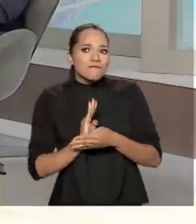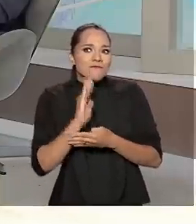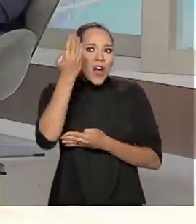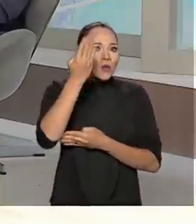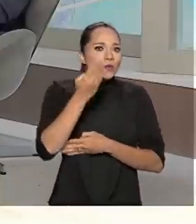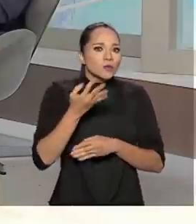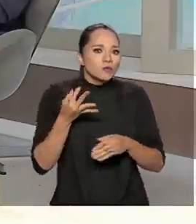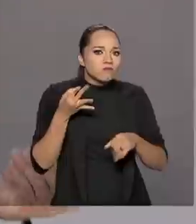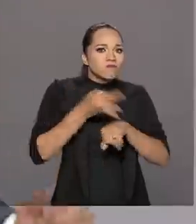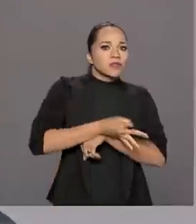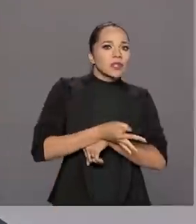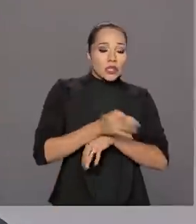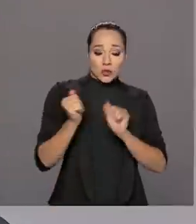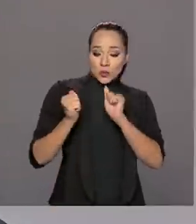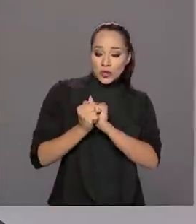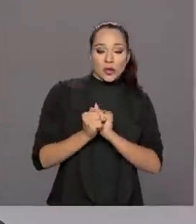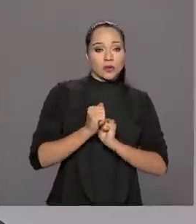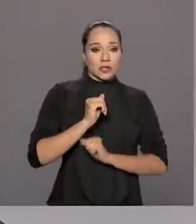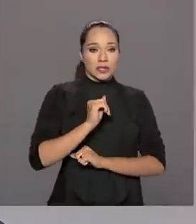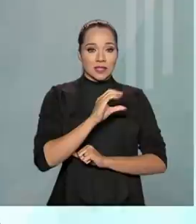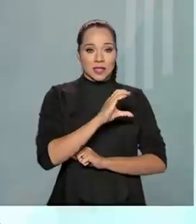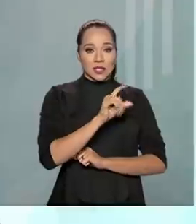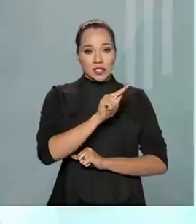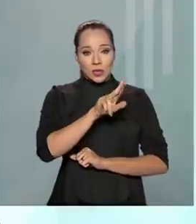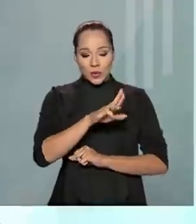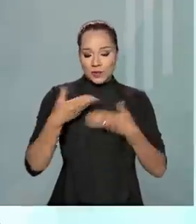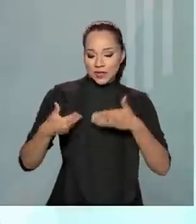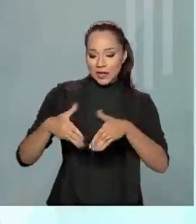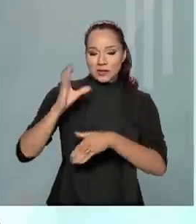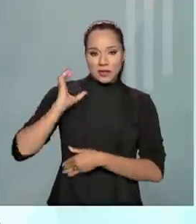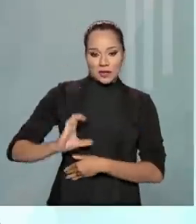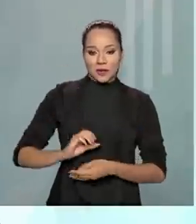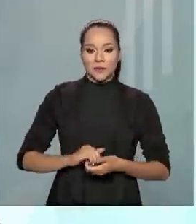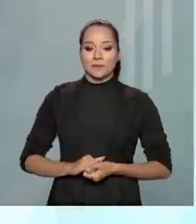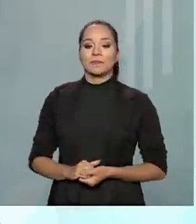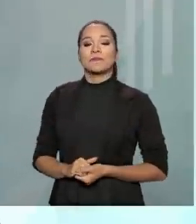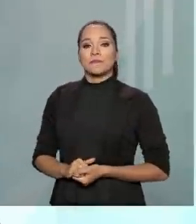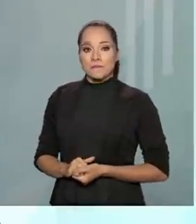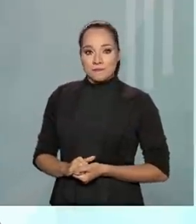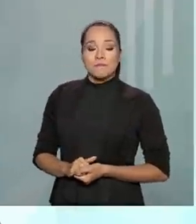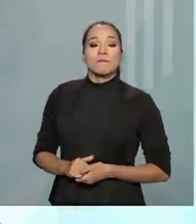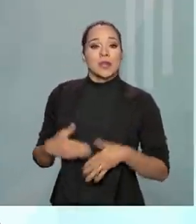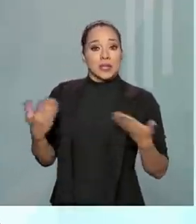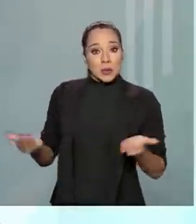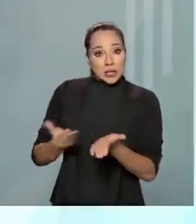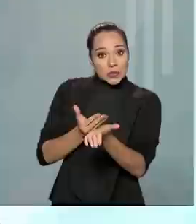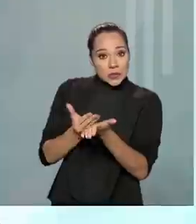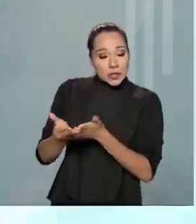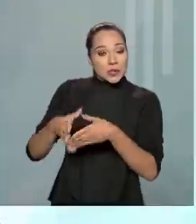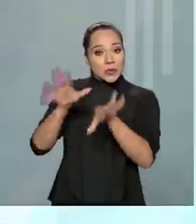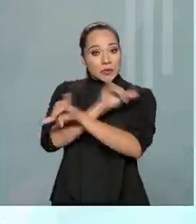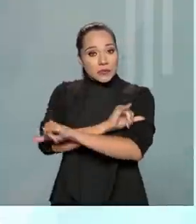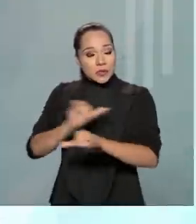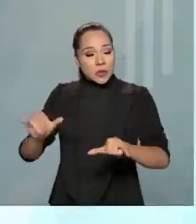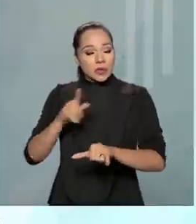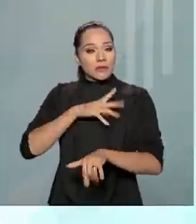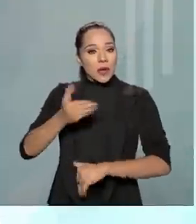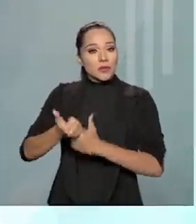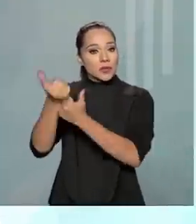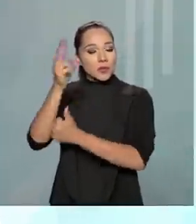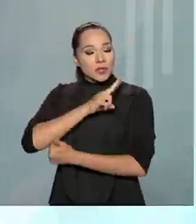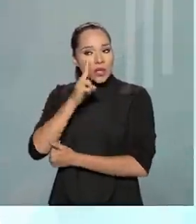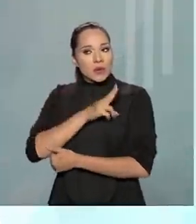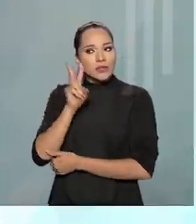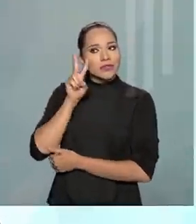junção entre CGU e Ministério da Estadania? Olha, a gente, desde o início, quando se anunciou o auxílio emergencial, a gente já